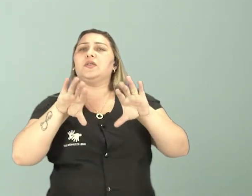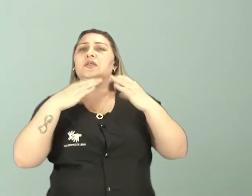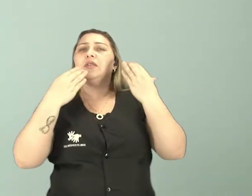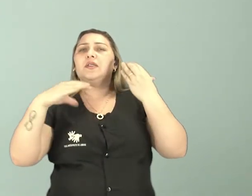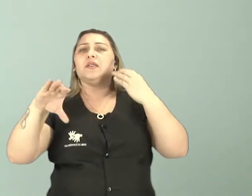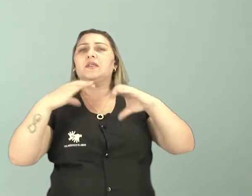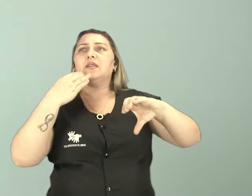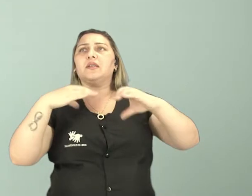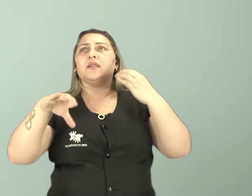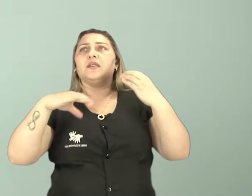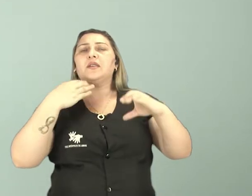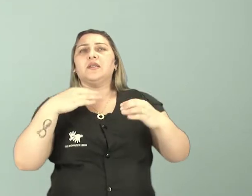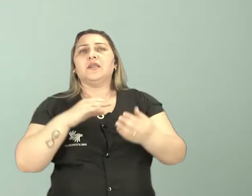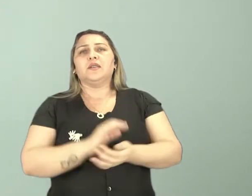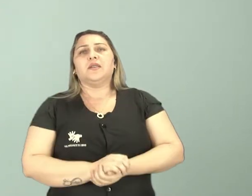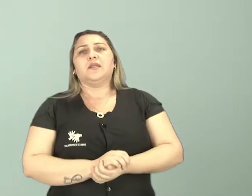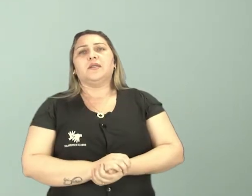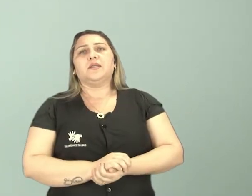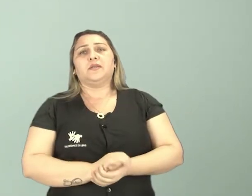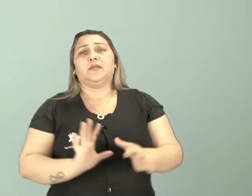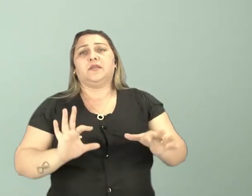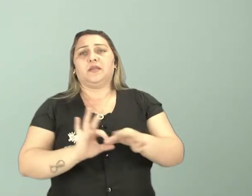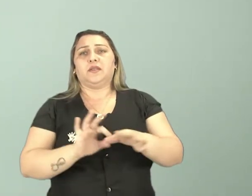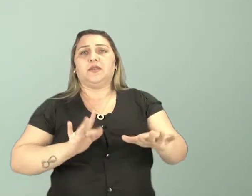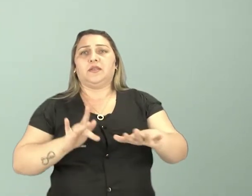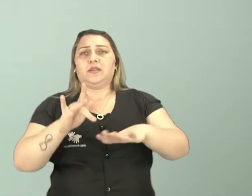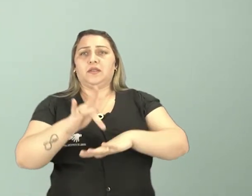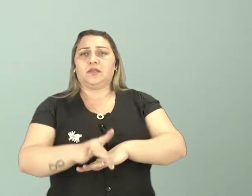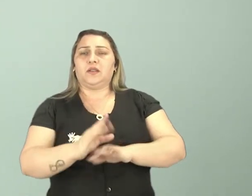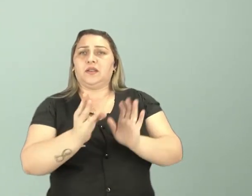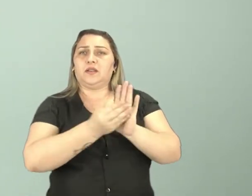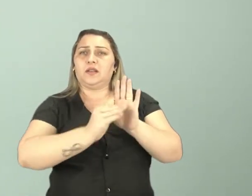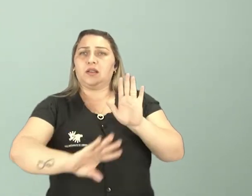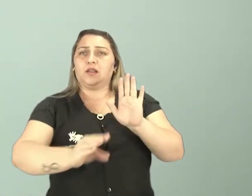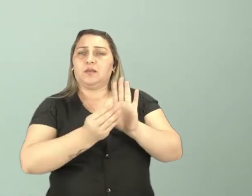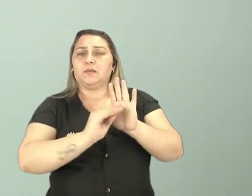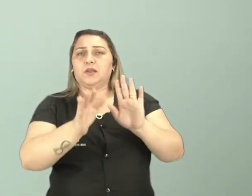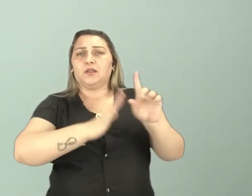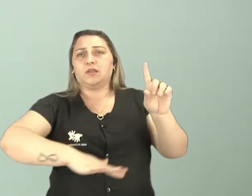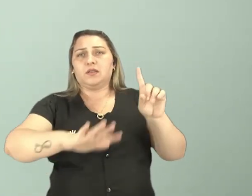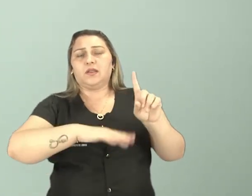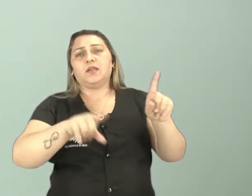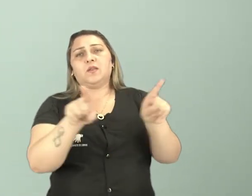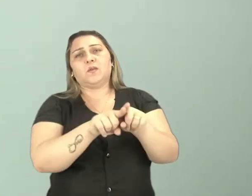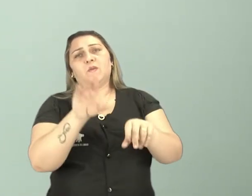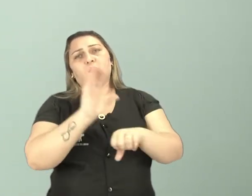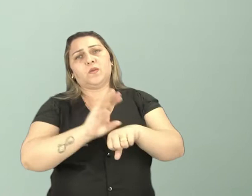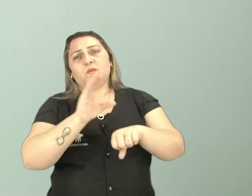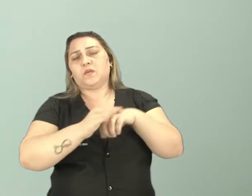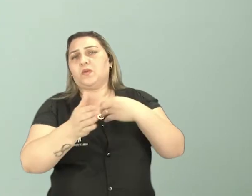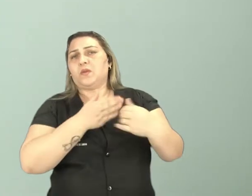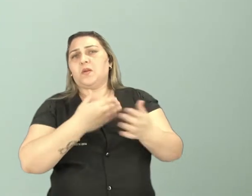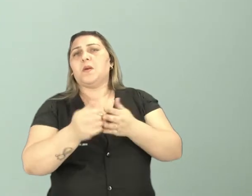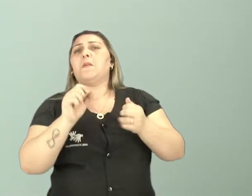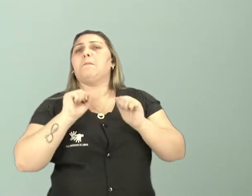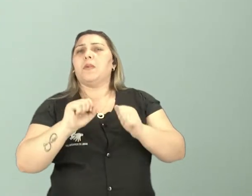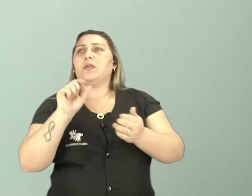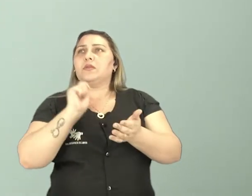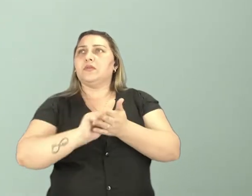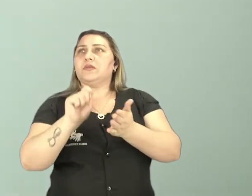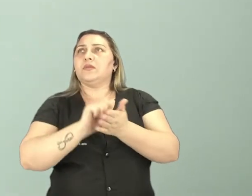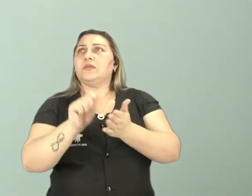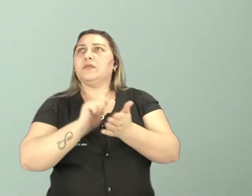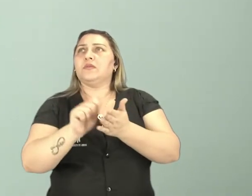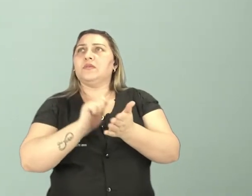oferecidos, geralmente veiculados nas redes sociais, nas mídias sociais e são cursos que qualquer um de nós pode se inscrever.